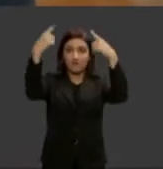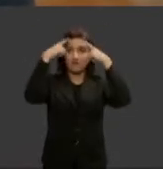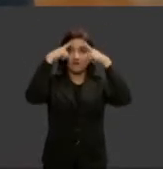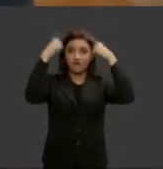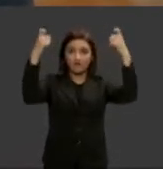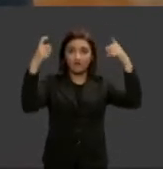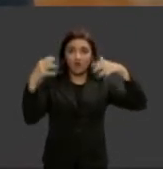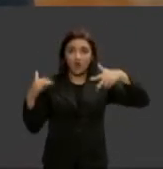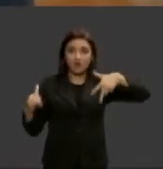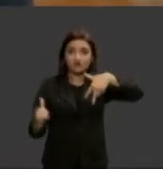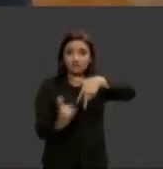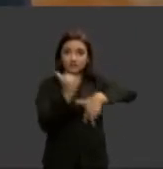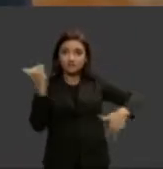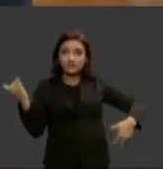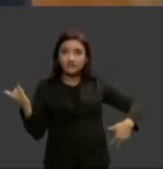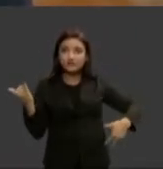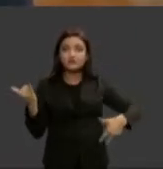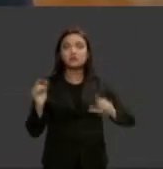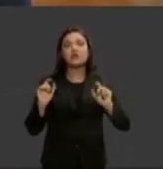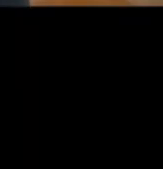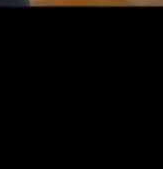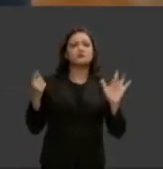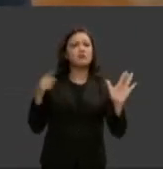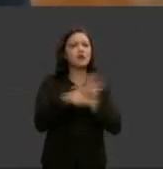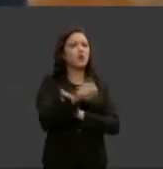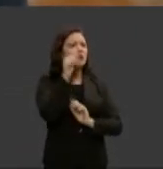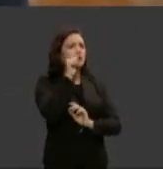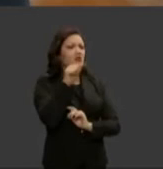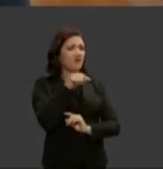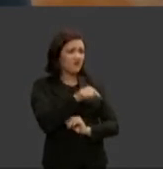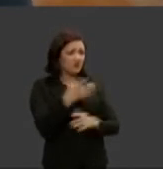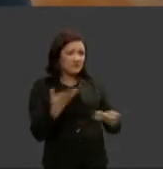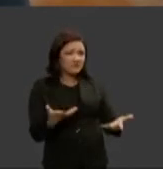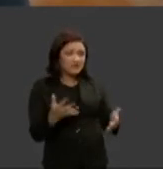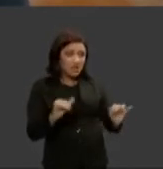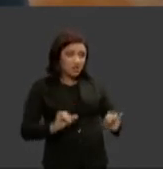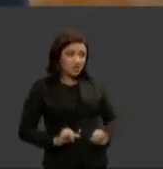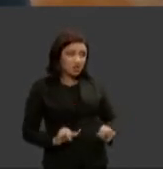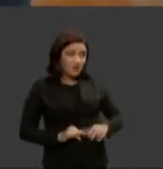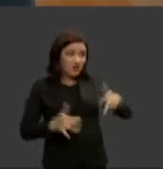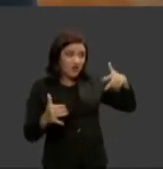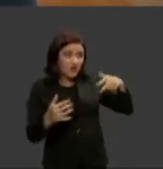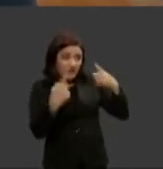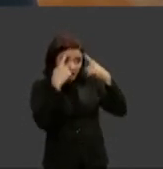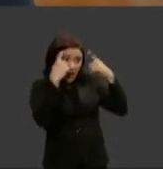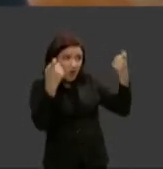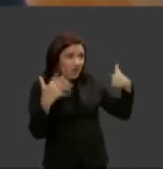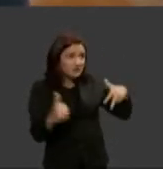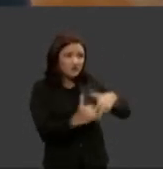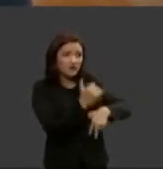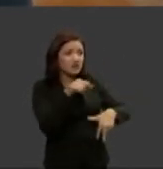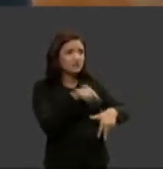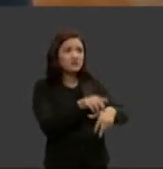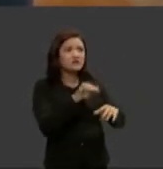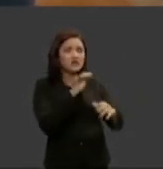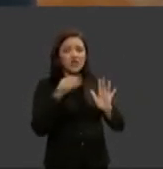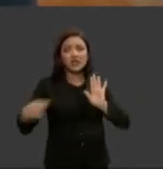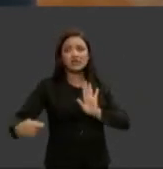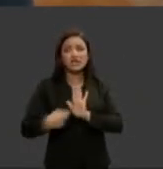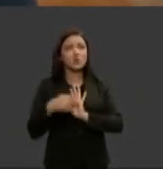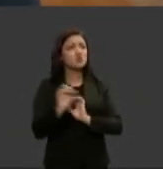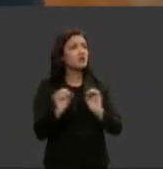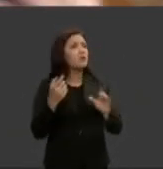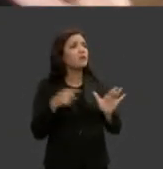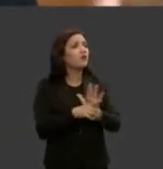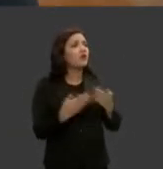vítimas de violência e é perguntado pra ela você que sofre violência por que que você não denuncia o agressor e nós vamos